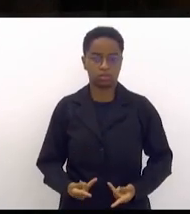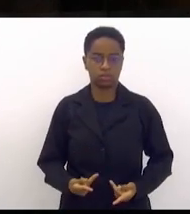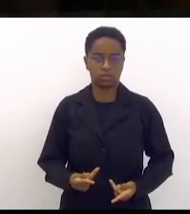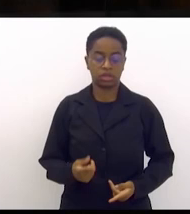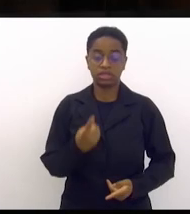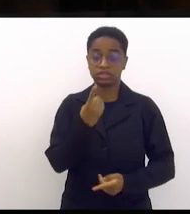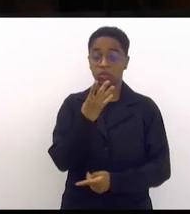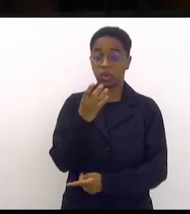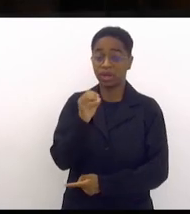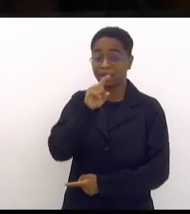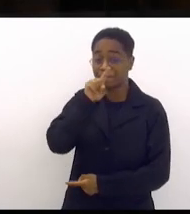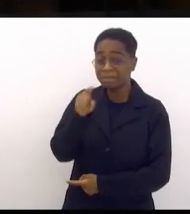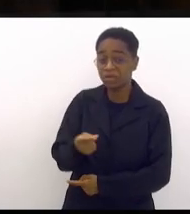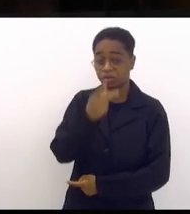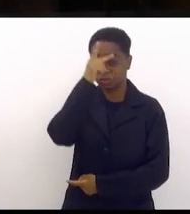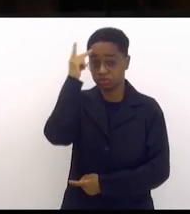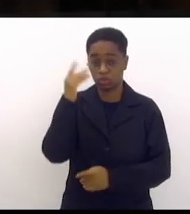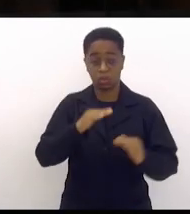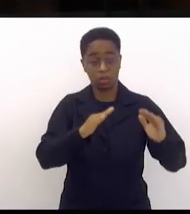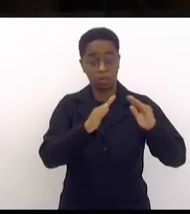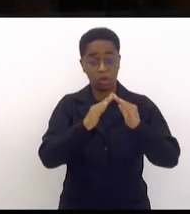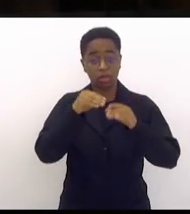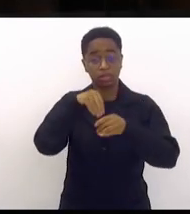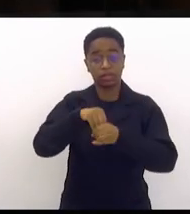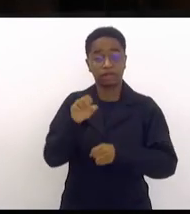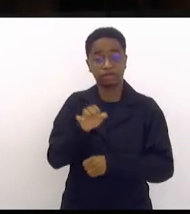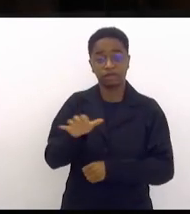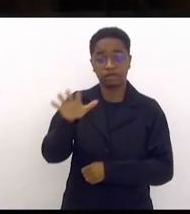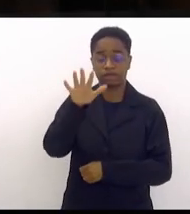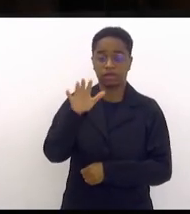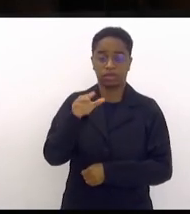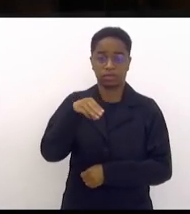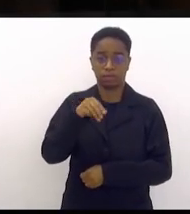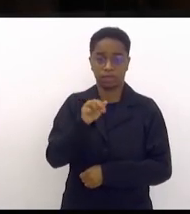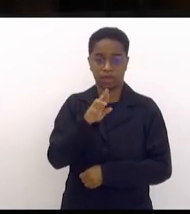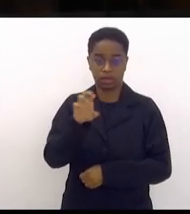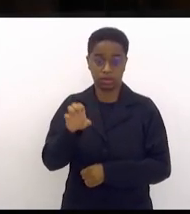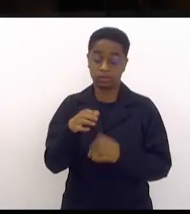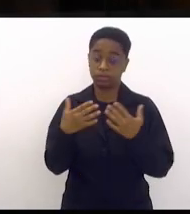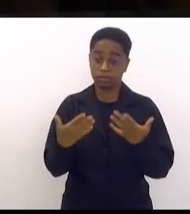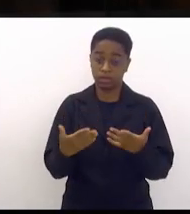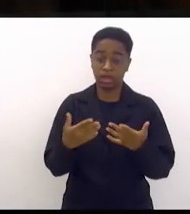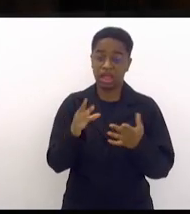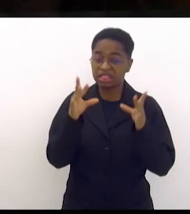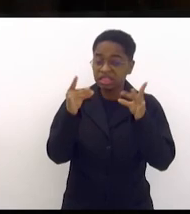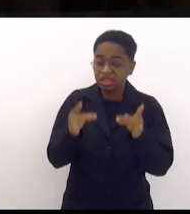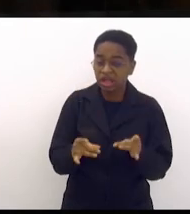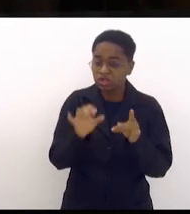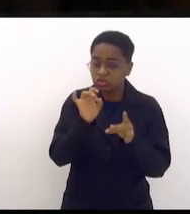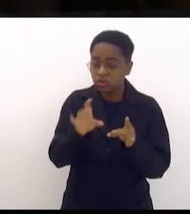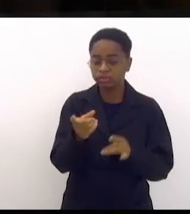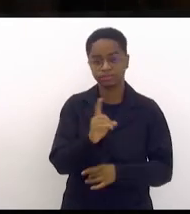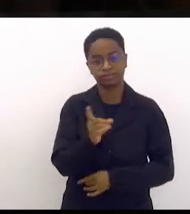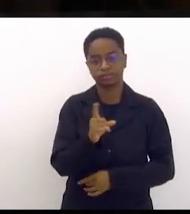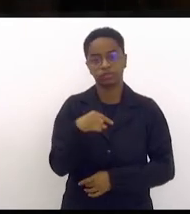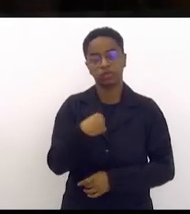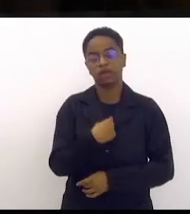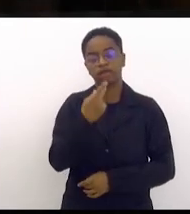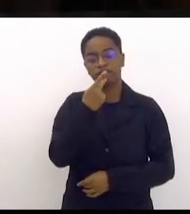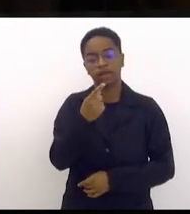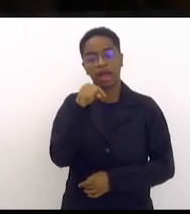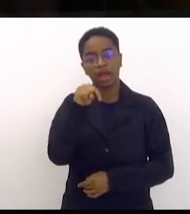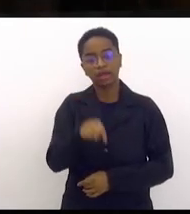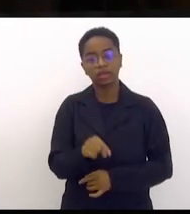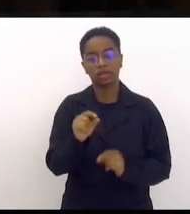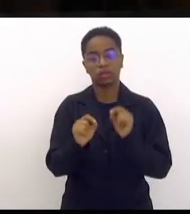140 mil moradores que vivem dentro da favela da Maré. Esse não é um pequeno detalhe. Estamos falando aqui